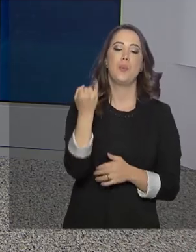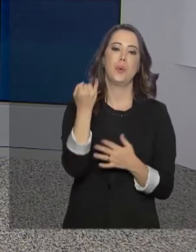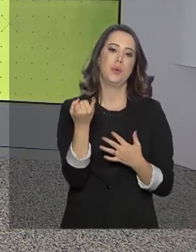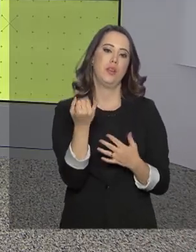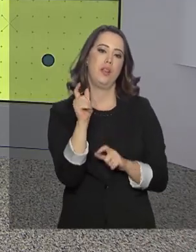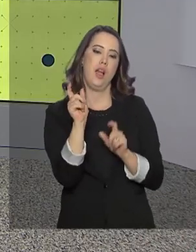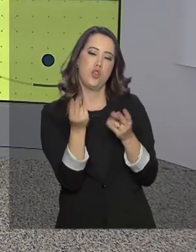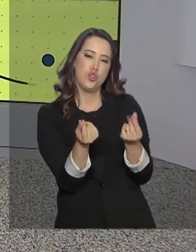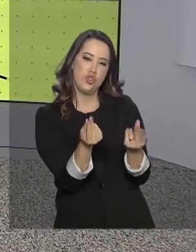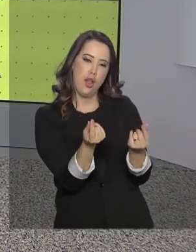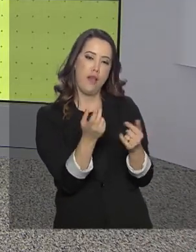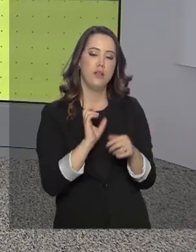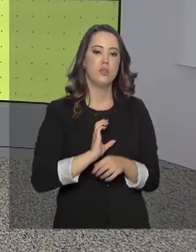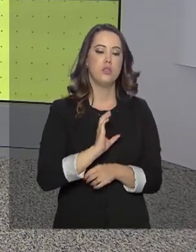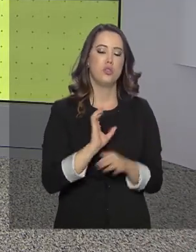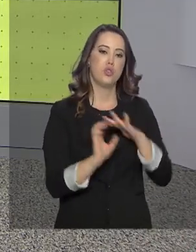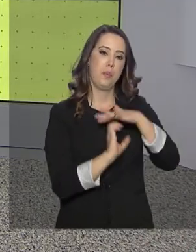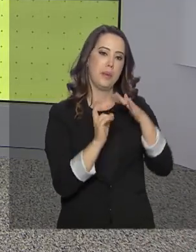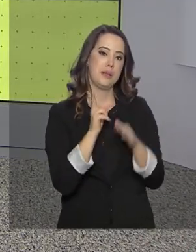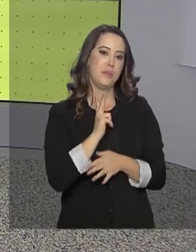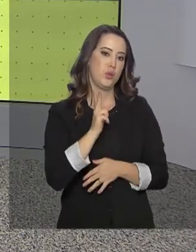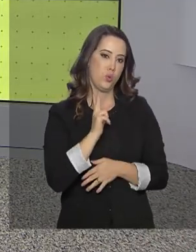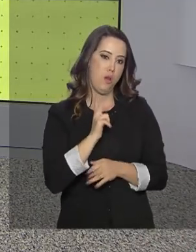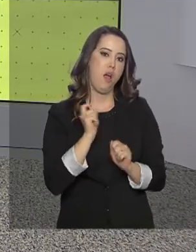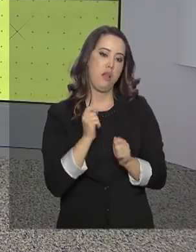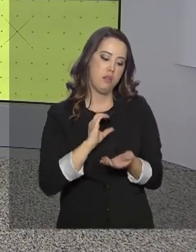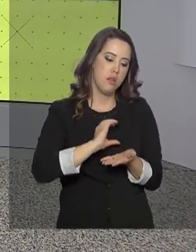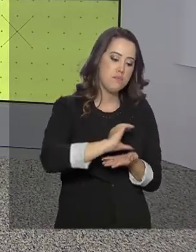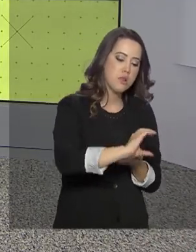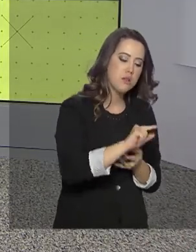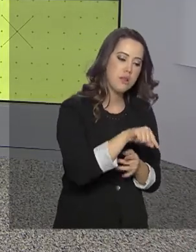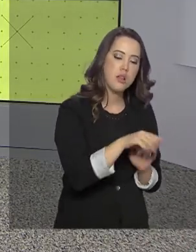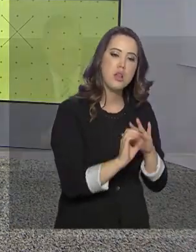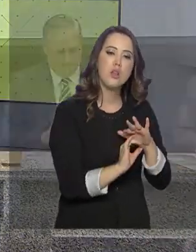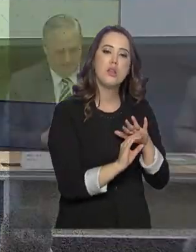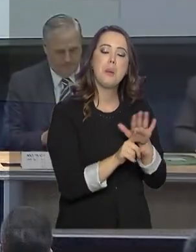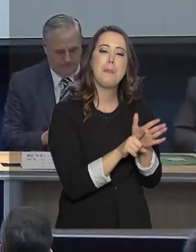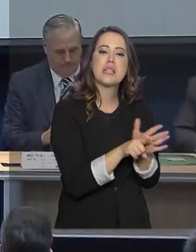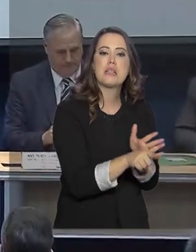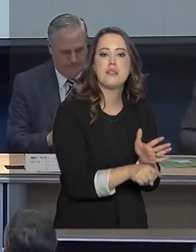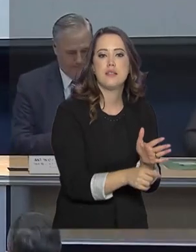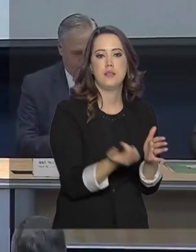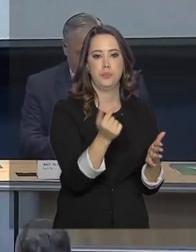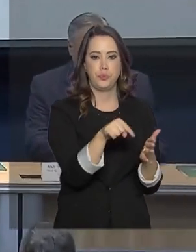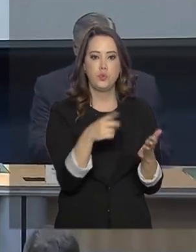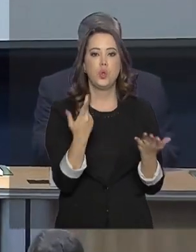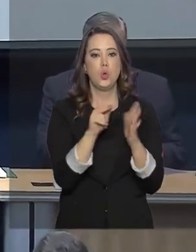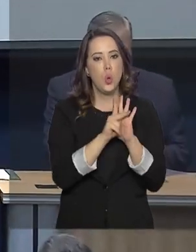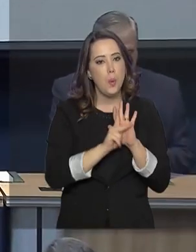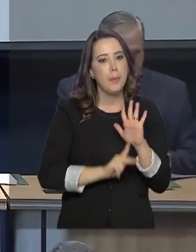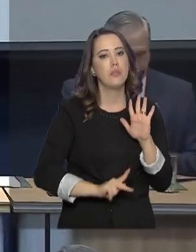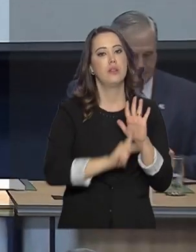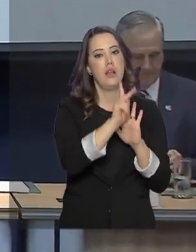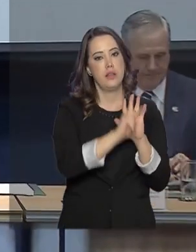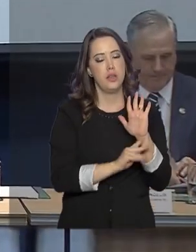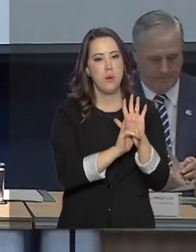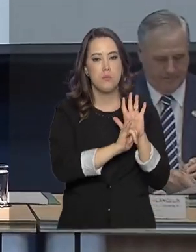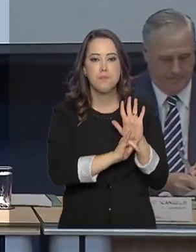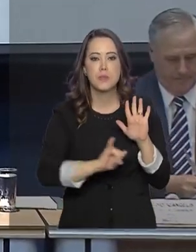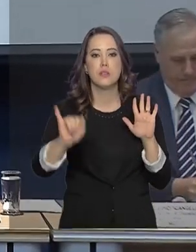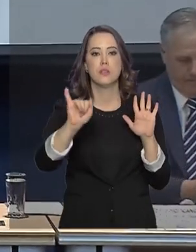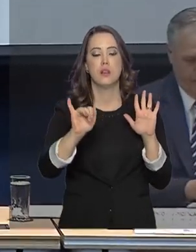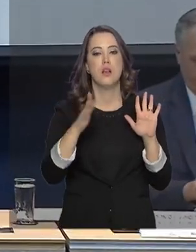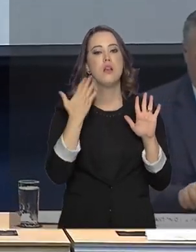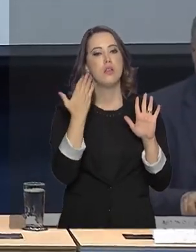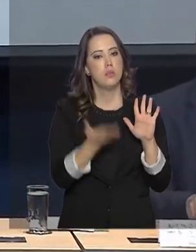atrair investimento privado para instituições de pesquisa. Foi lançada hoje uma portaria que dá suporte jurídico para a criação de